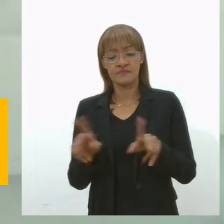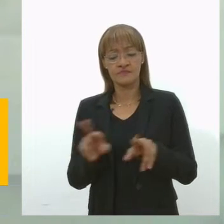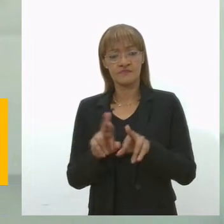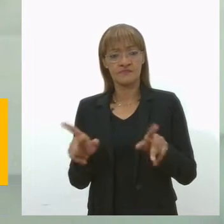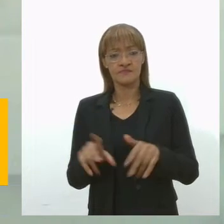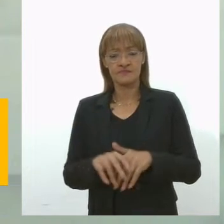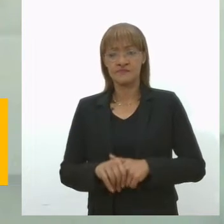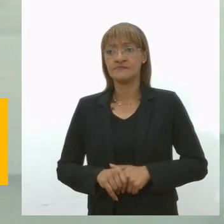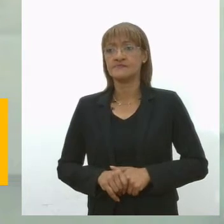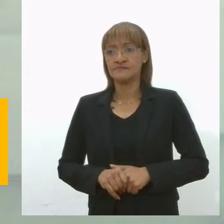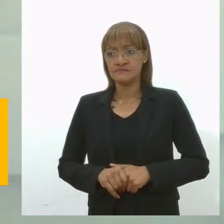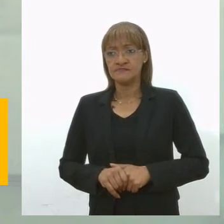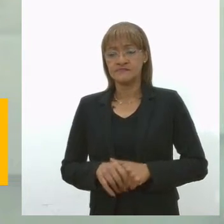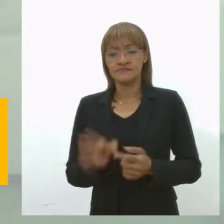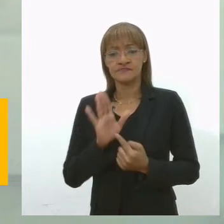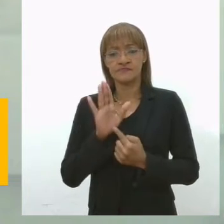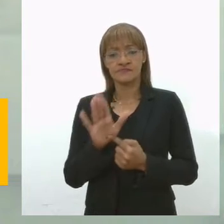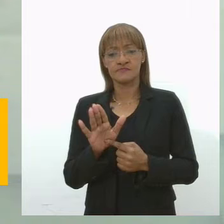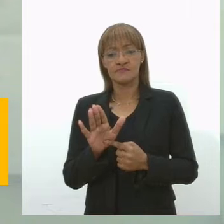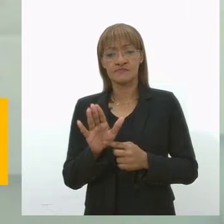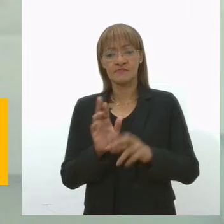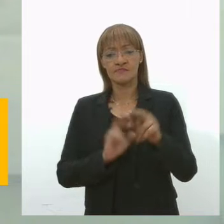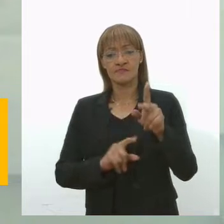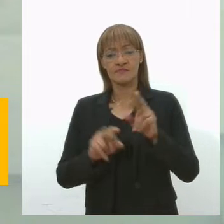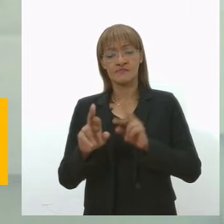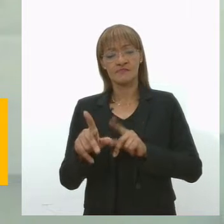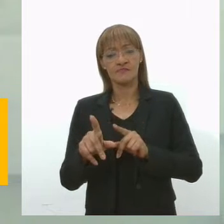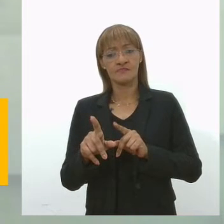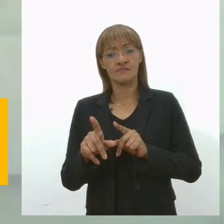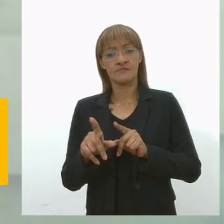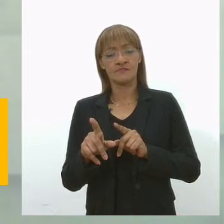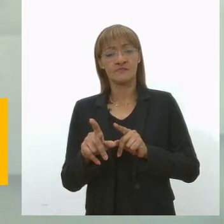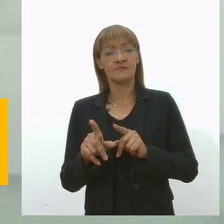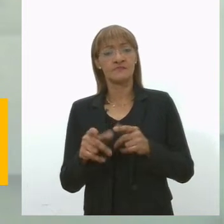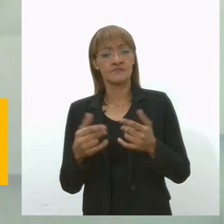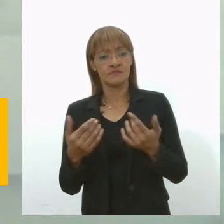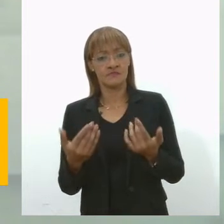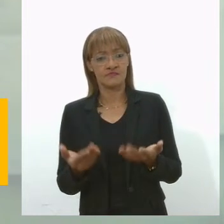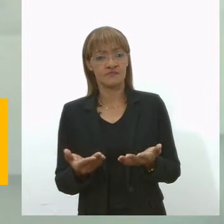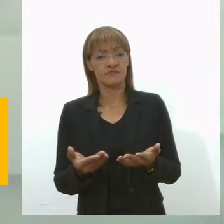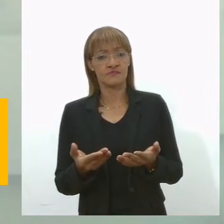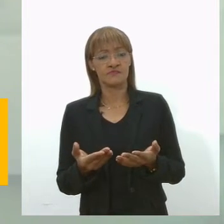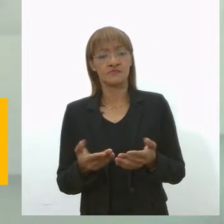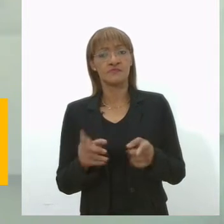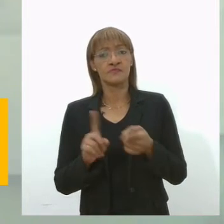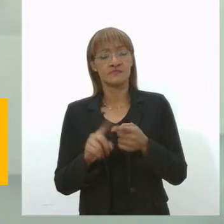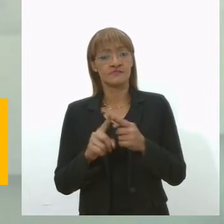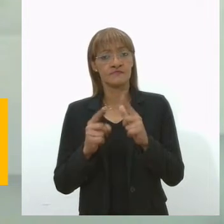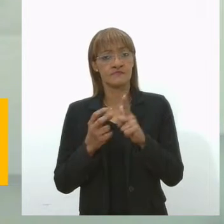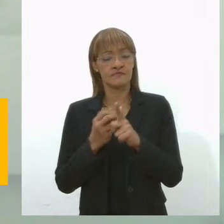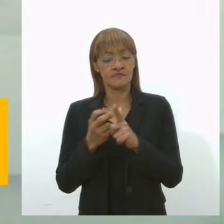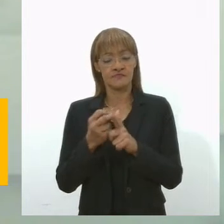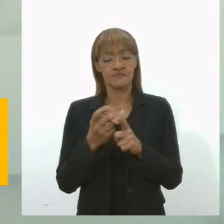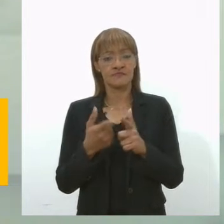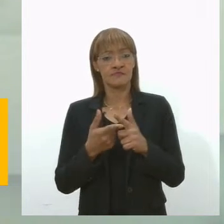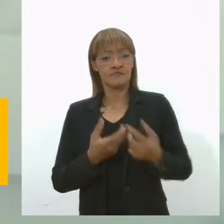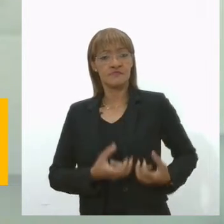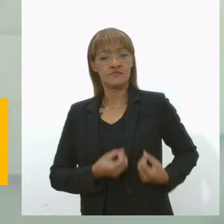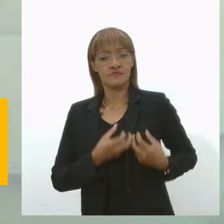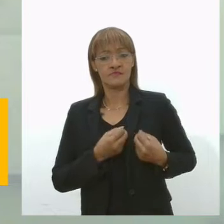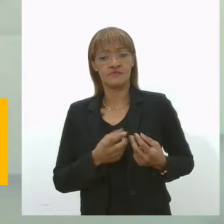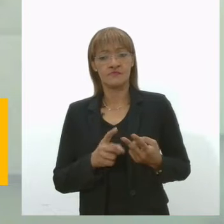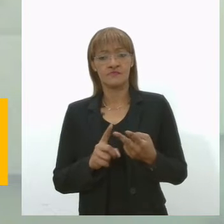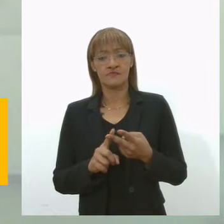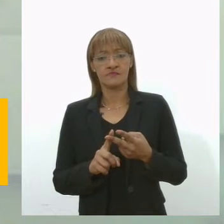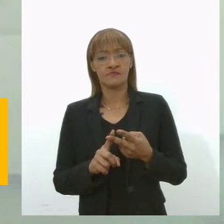formas de aparecimento de forma um pouco mais precoce. exemplo do câncer de próstata, o câncer de mama e o câncer de colo de útero, né?